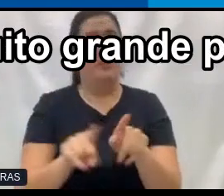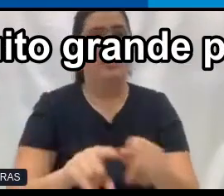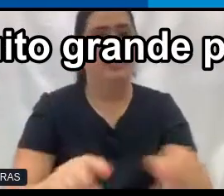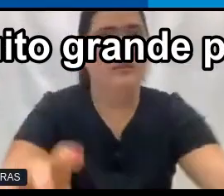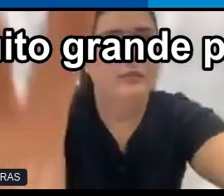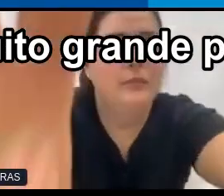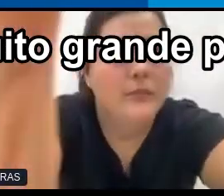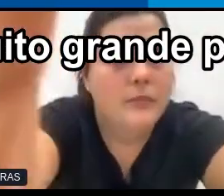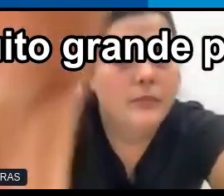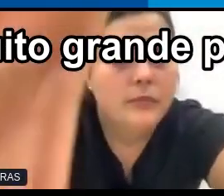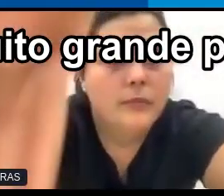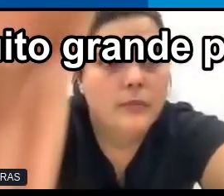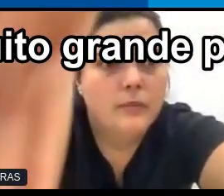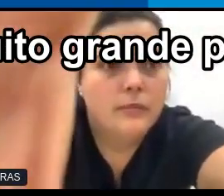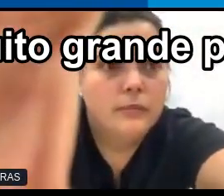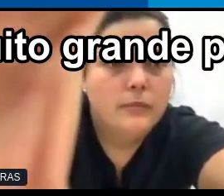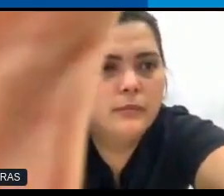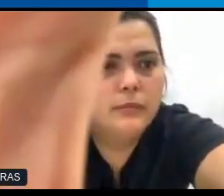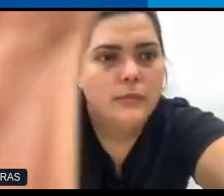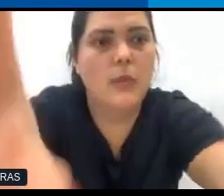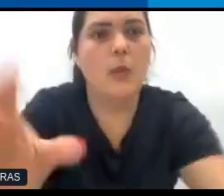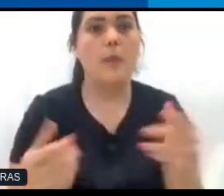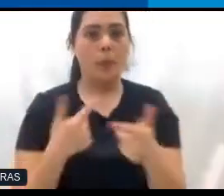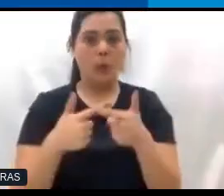impacto muito, muito grande para as marcas.